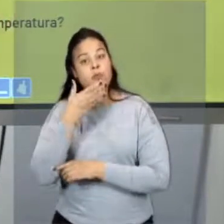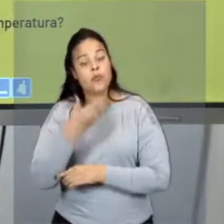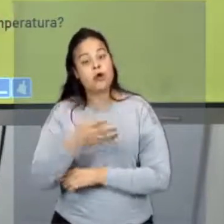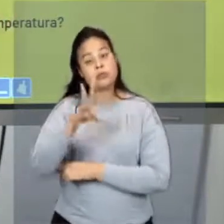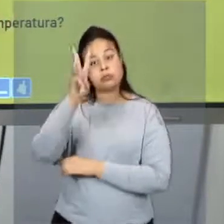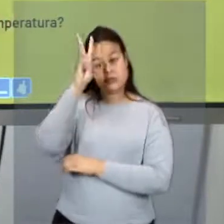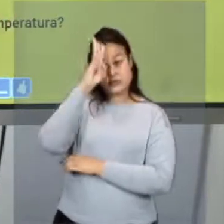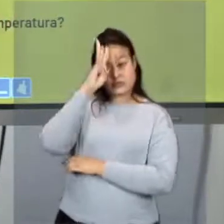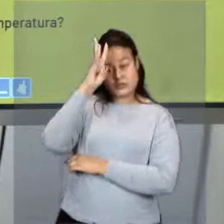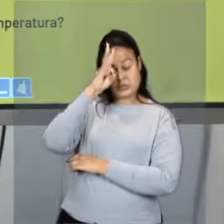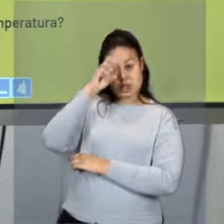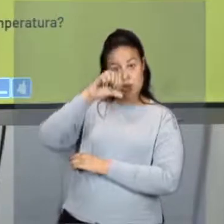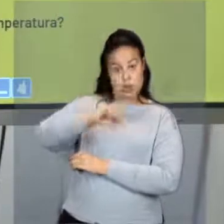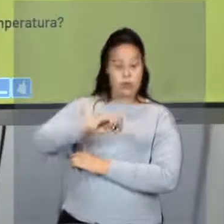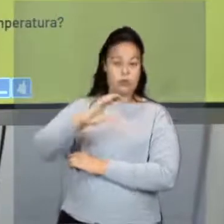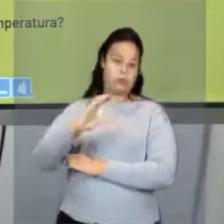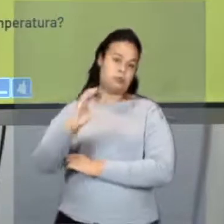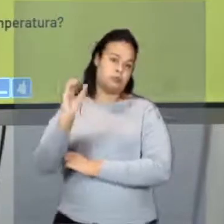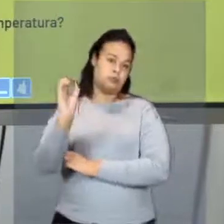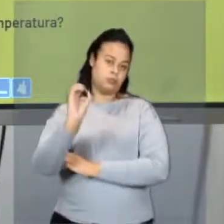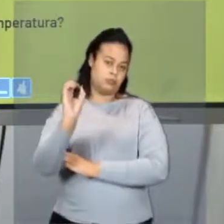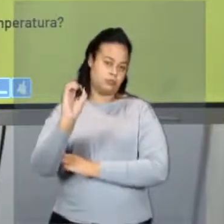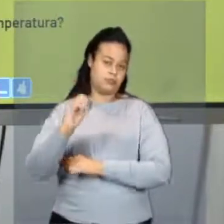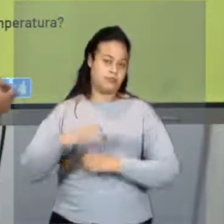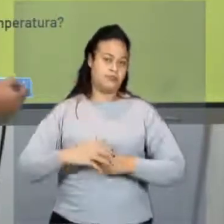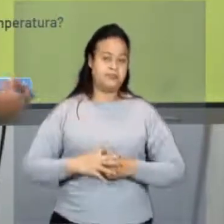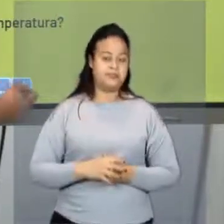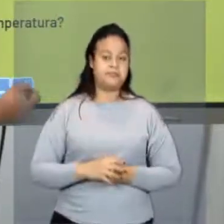-feira, 9 graus Celsius. Tá?